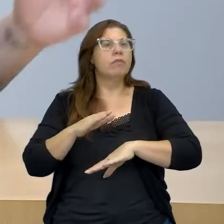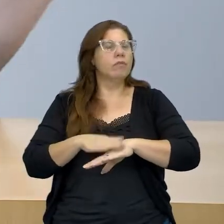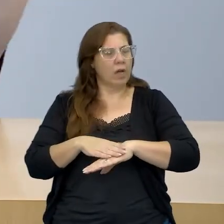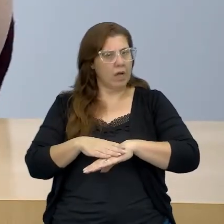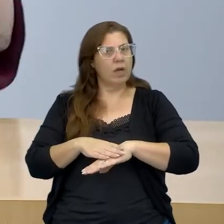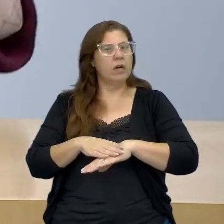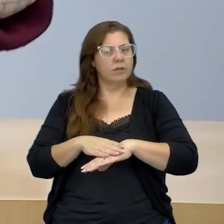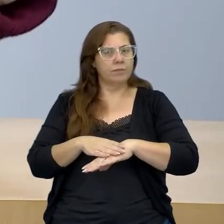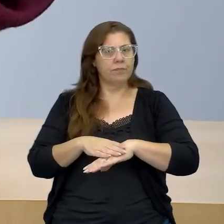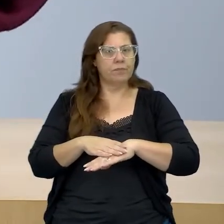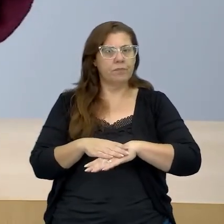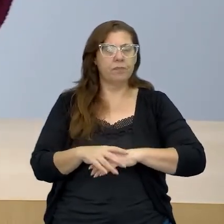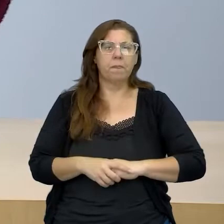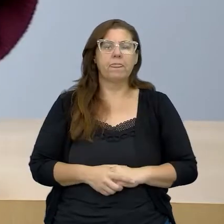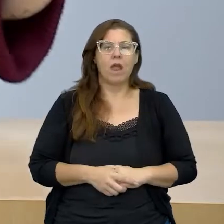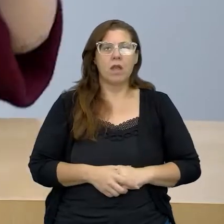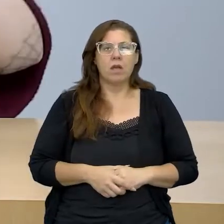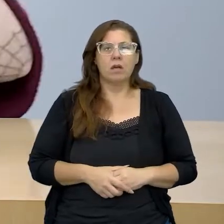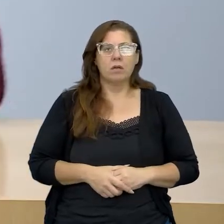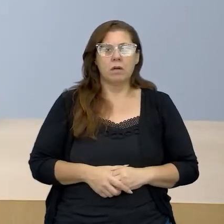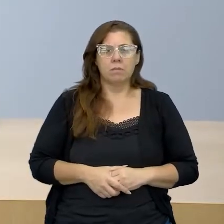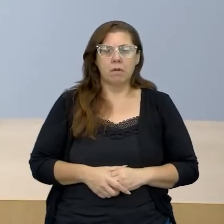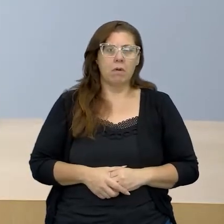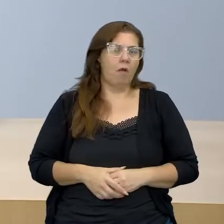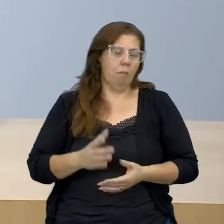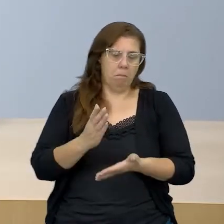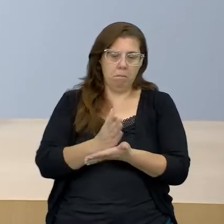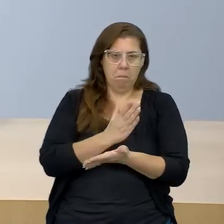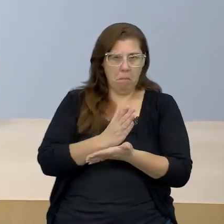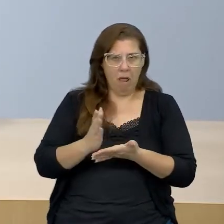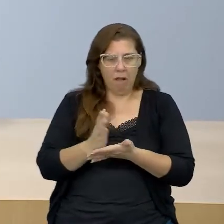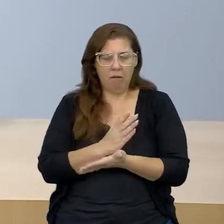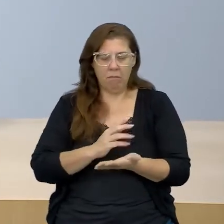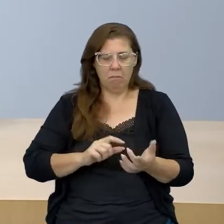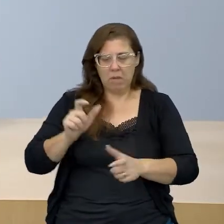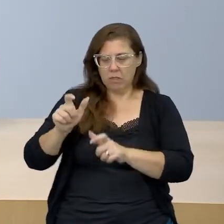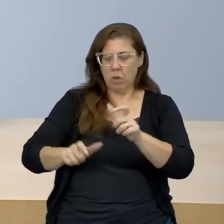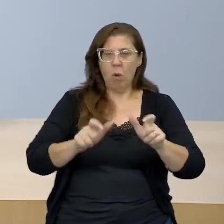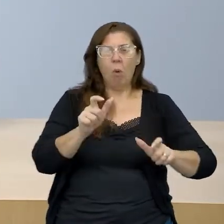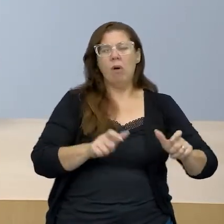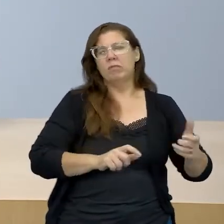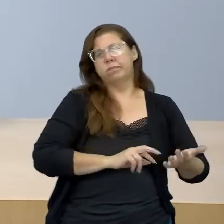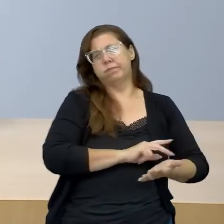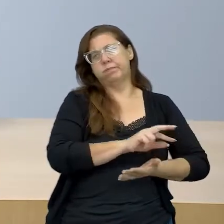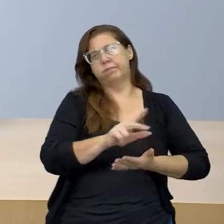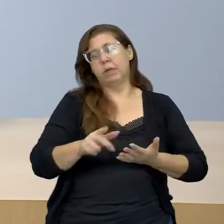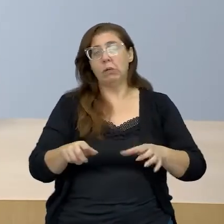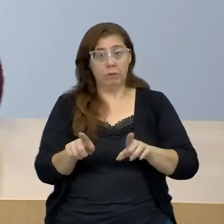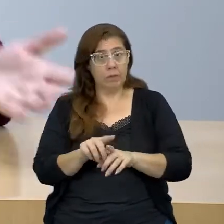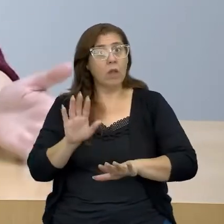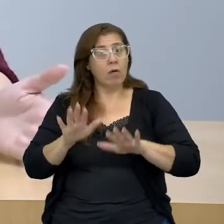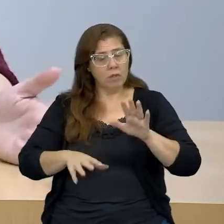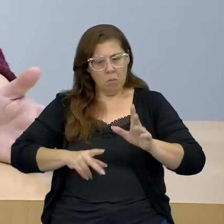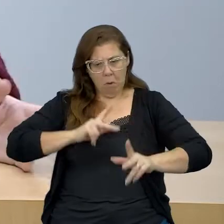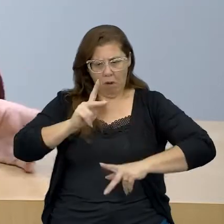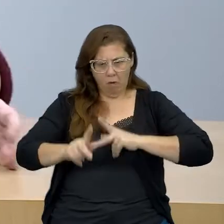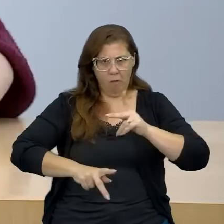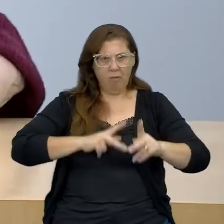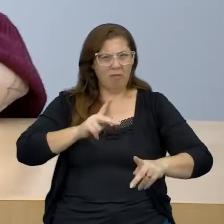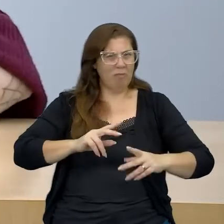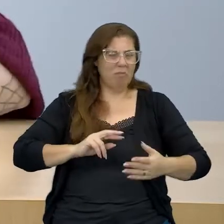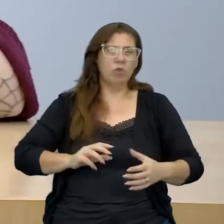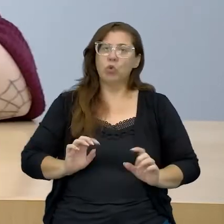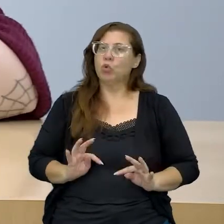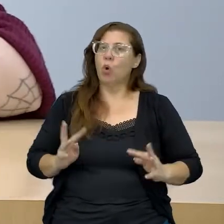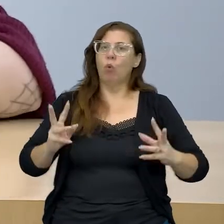uma grande parcela de pessoas, de repente até mesmo sobre uma população inteira, né,